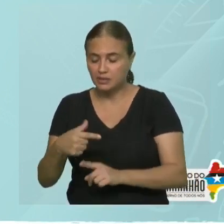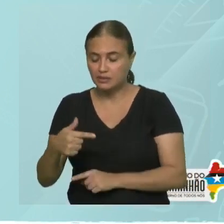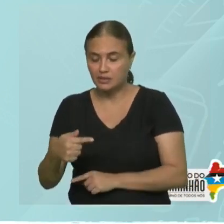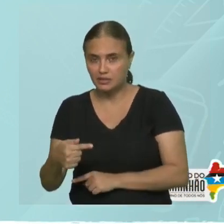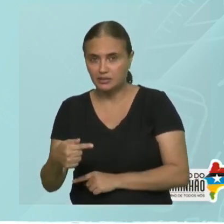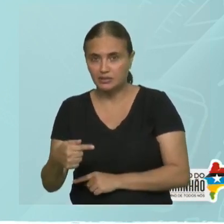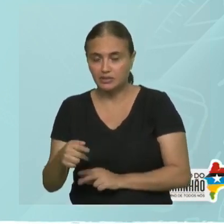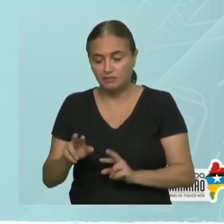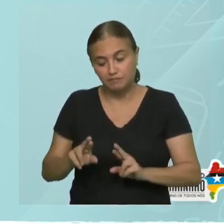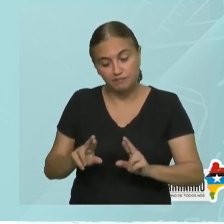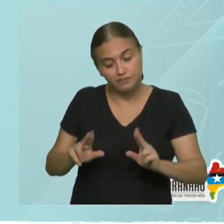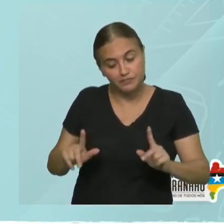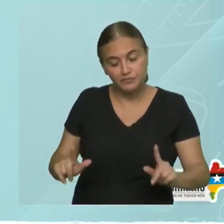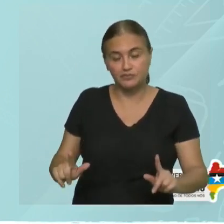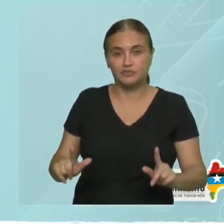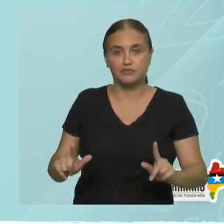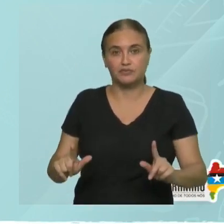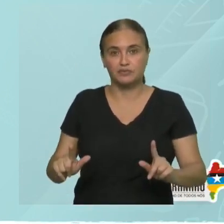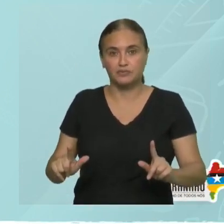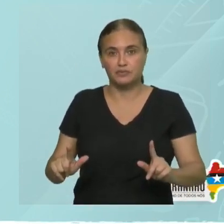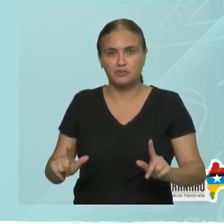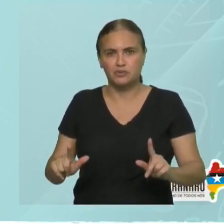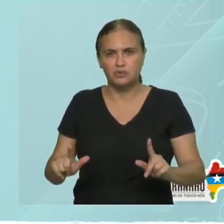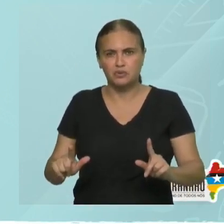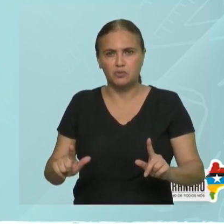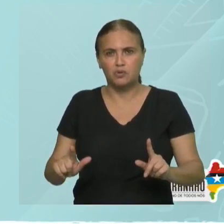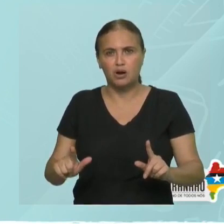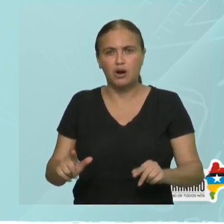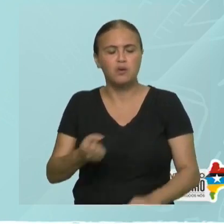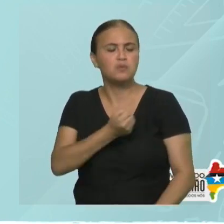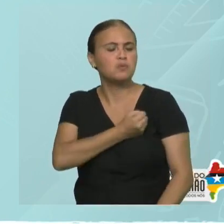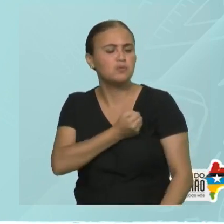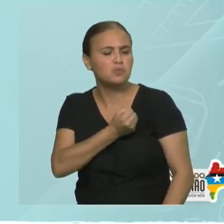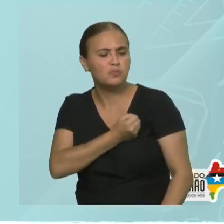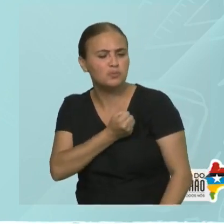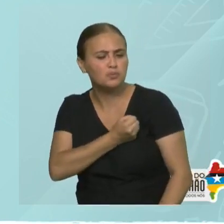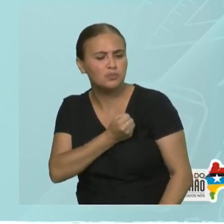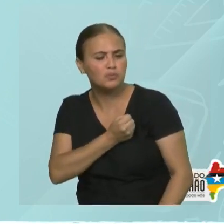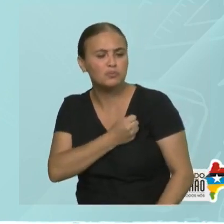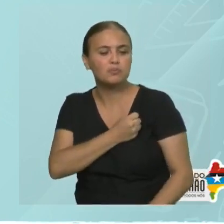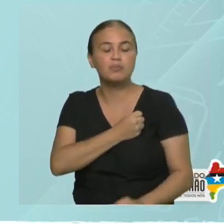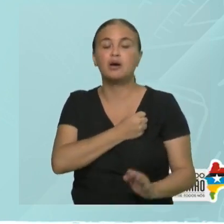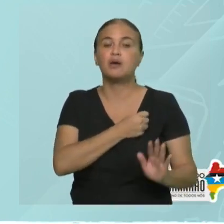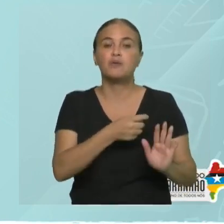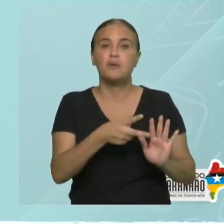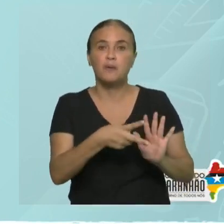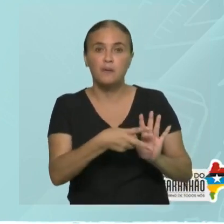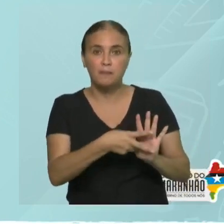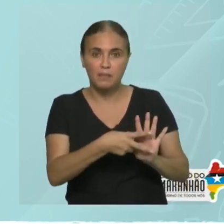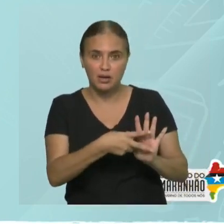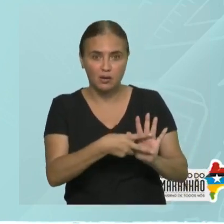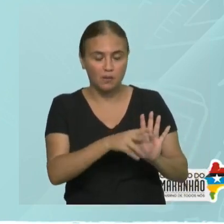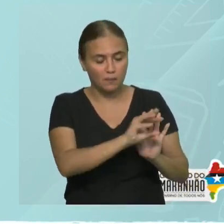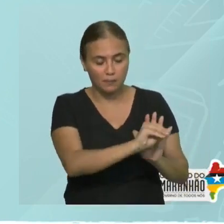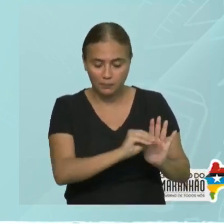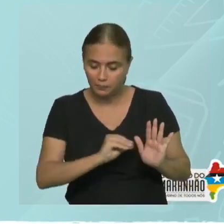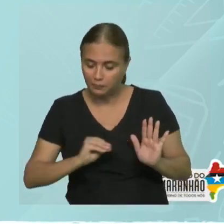Sinais diferentes, eu pego o sinal do maior. Quem é o maior? Dezesseis. Então, eu pego o menos.